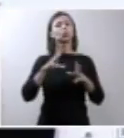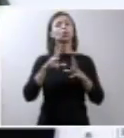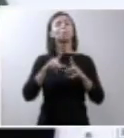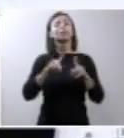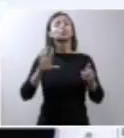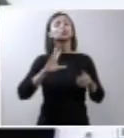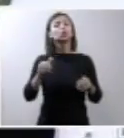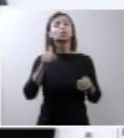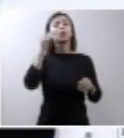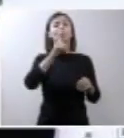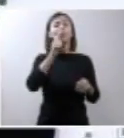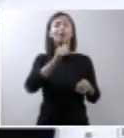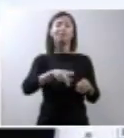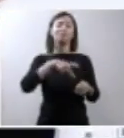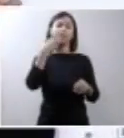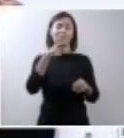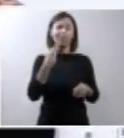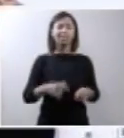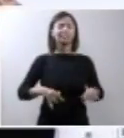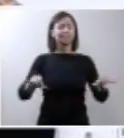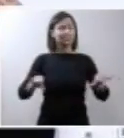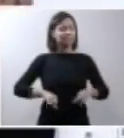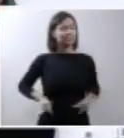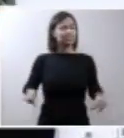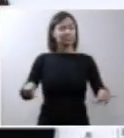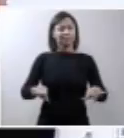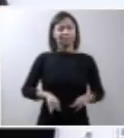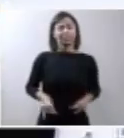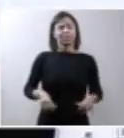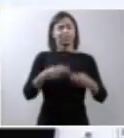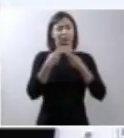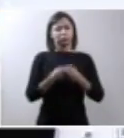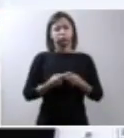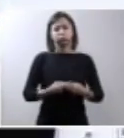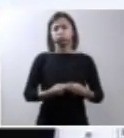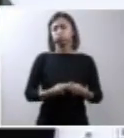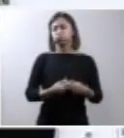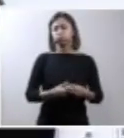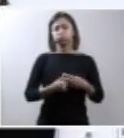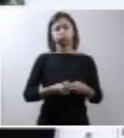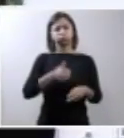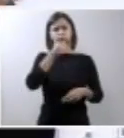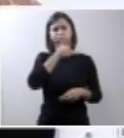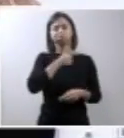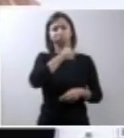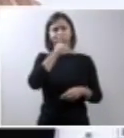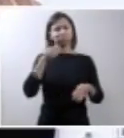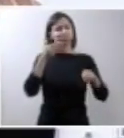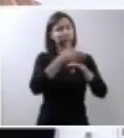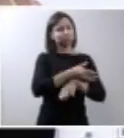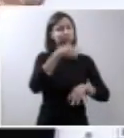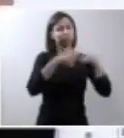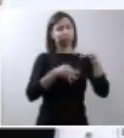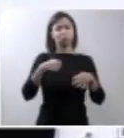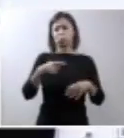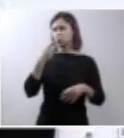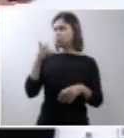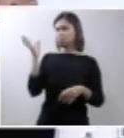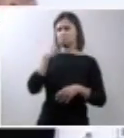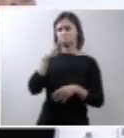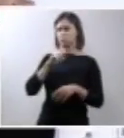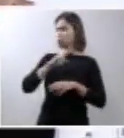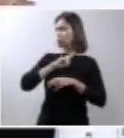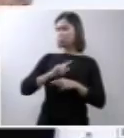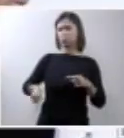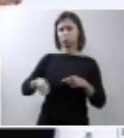calvário de pedir e chegar a estes alvarazes e há vários juízes e promotores que se recusaram. Então,